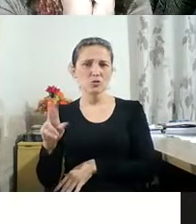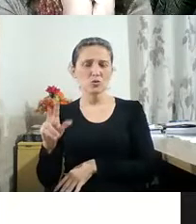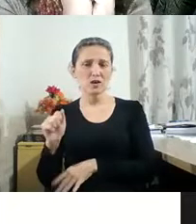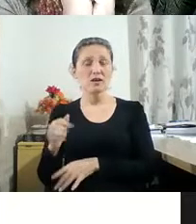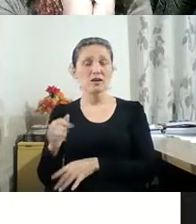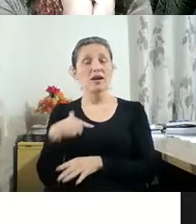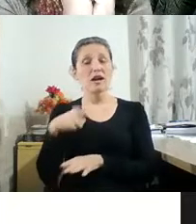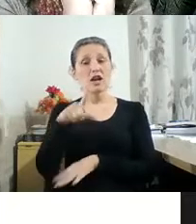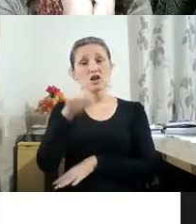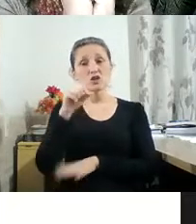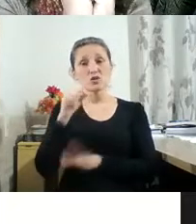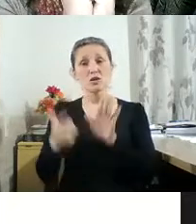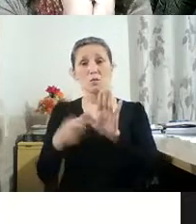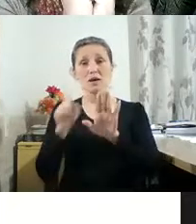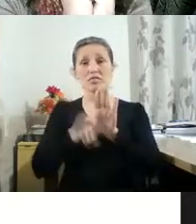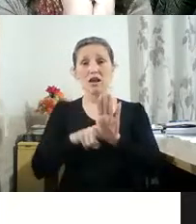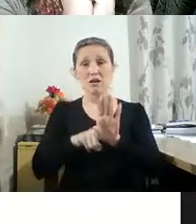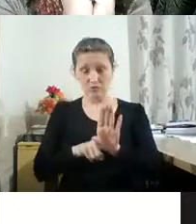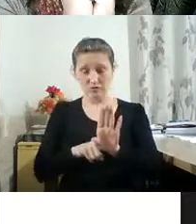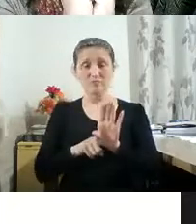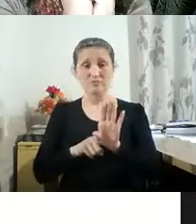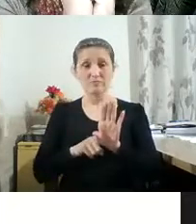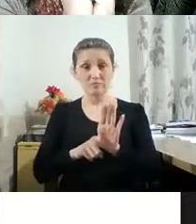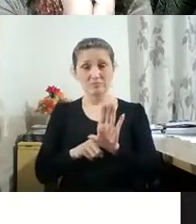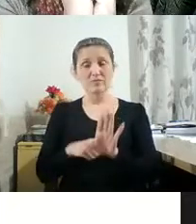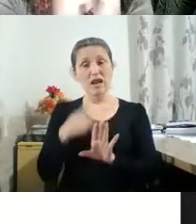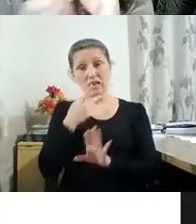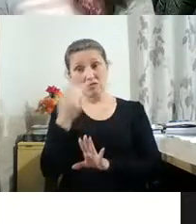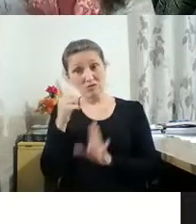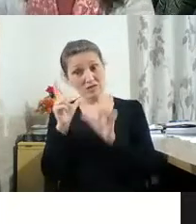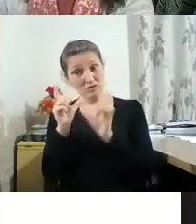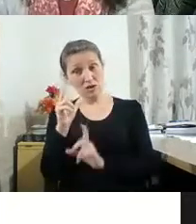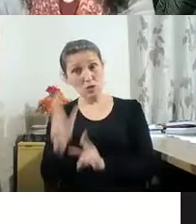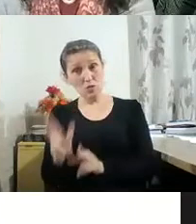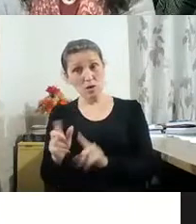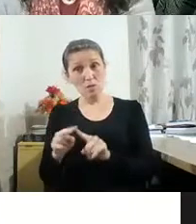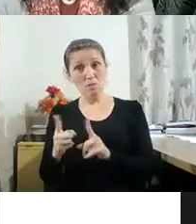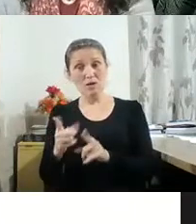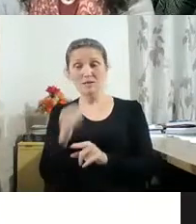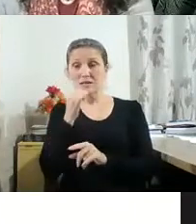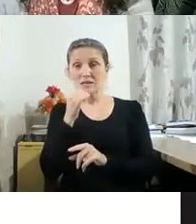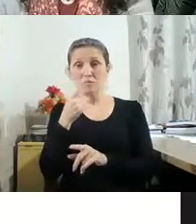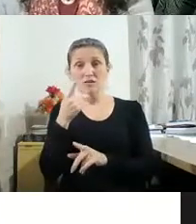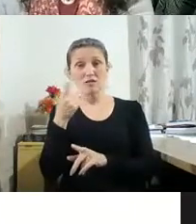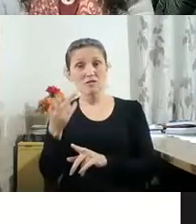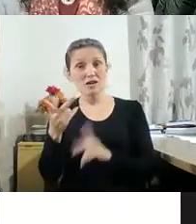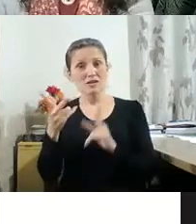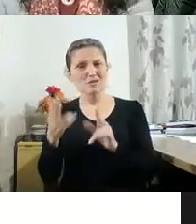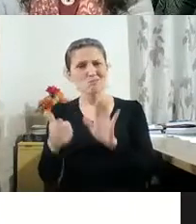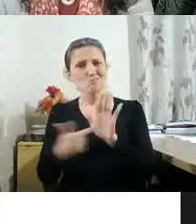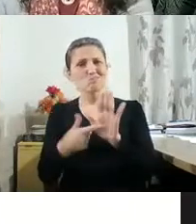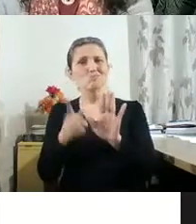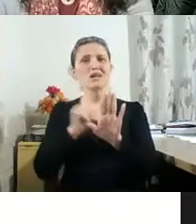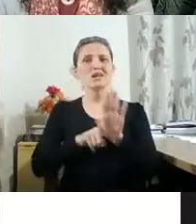falando da mesma coisa, mas estava falando a partir de equivalentes de